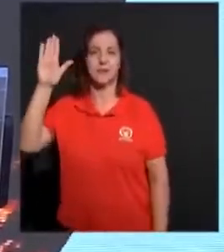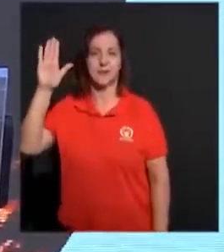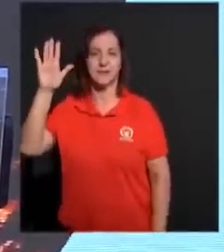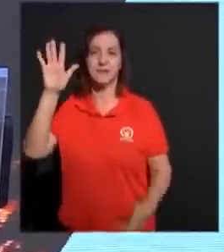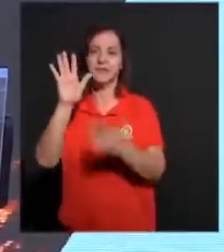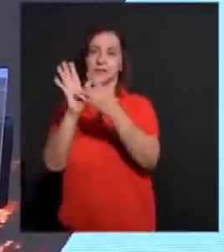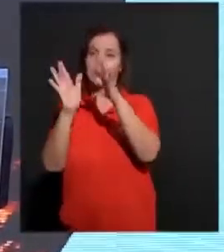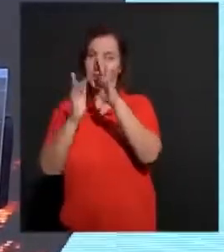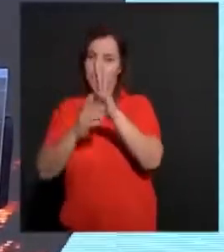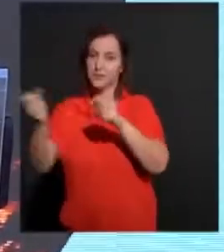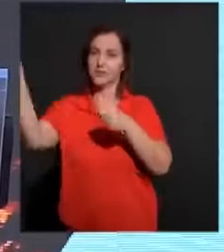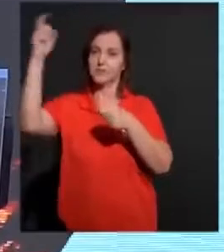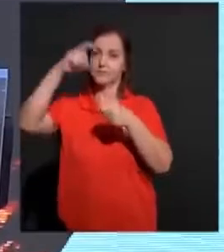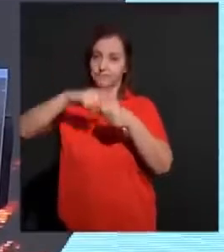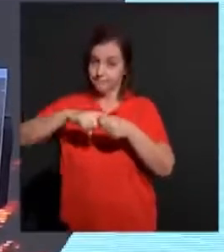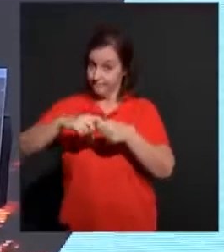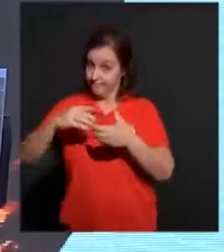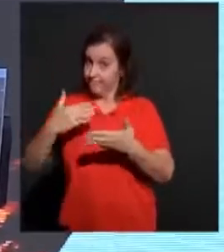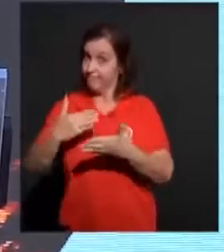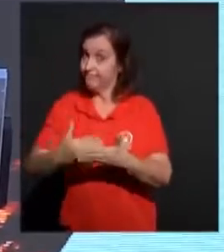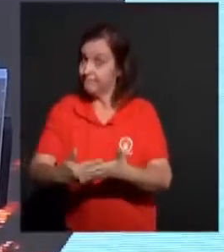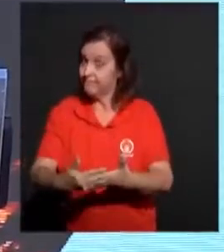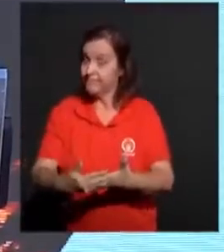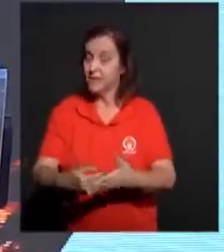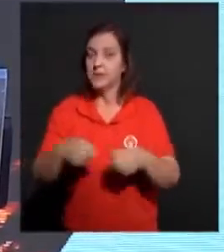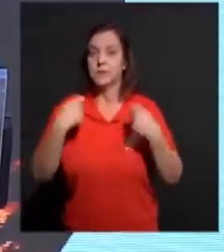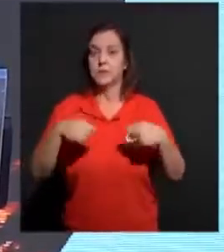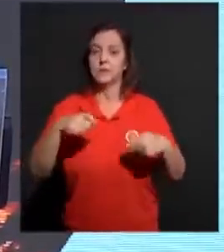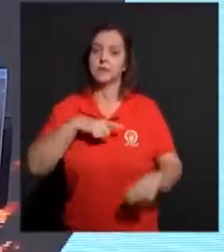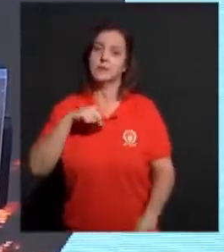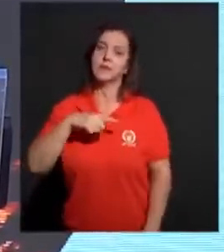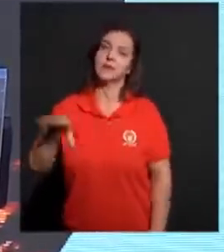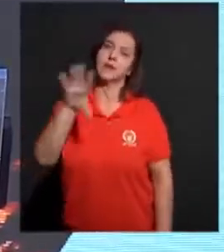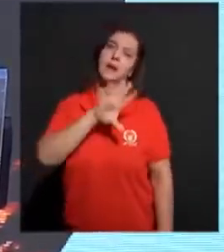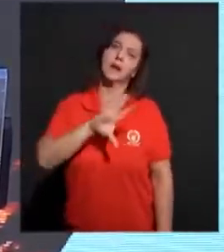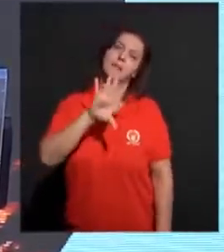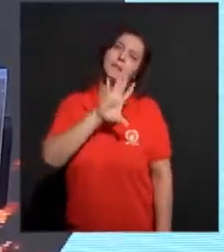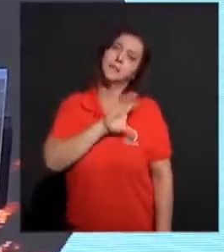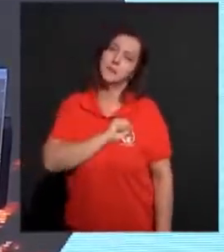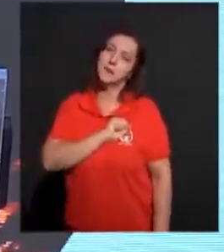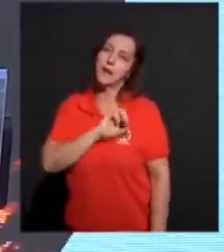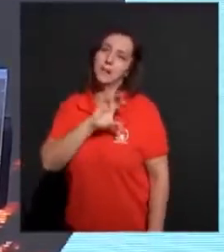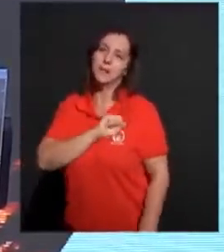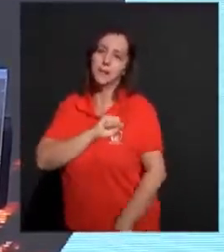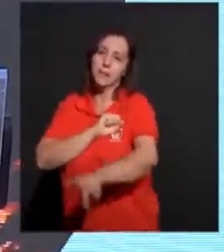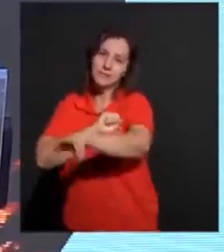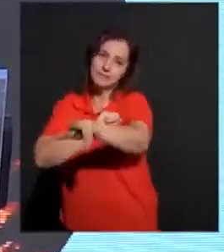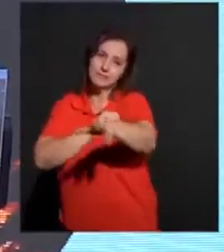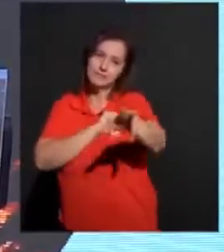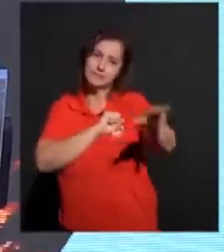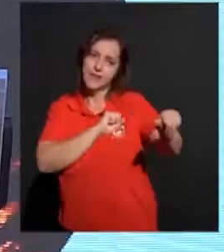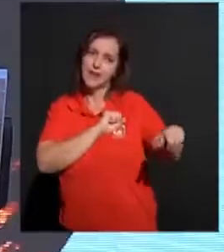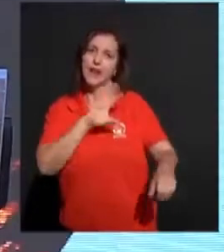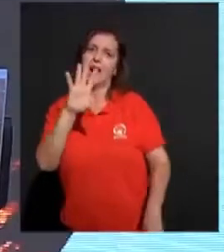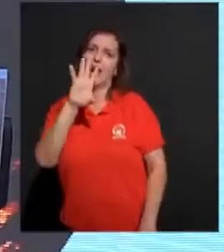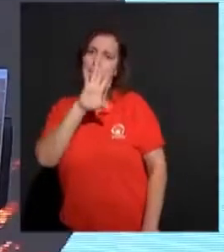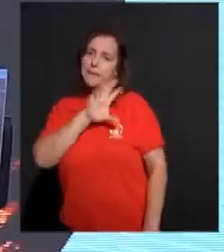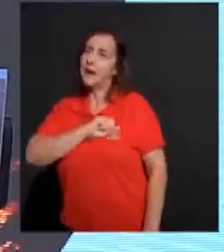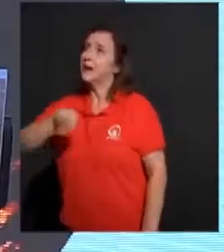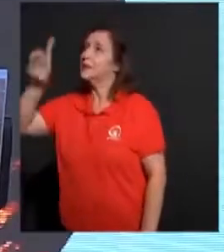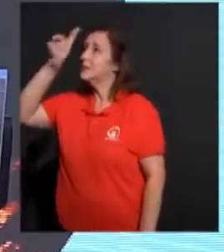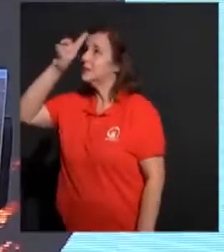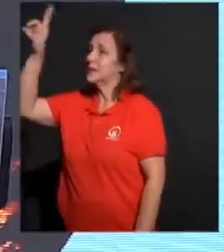voltará. E por isso eu preciso andar em amor. Amor pelos meus irmãos. Amor pelo Senhor.